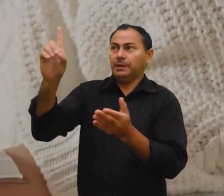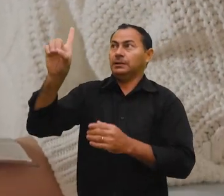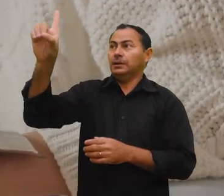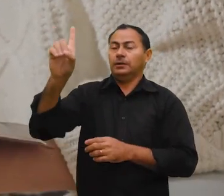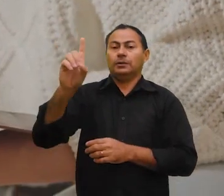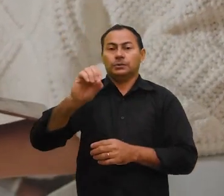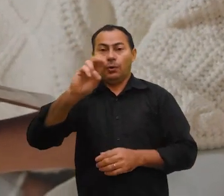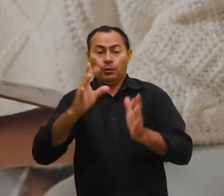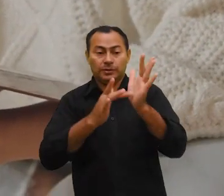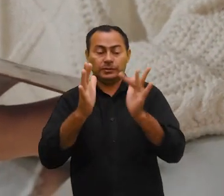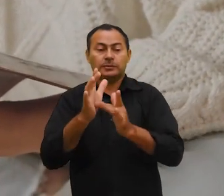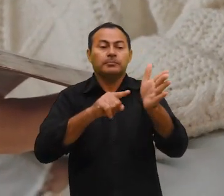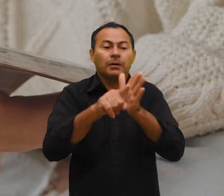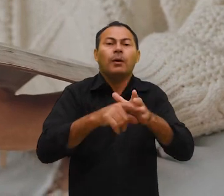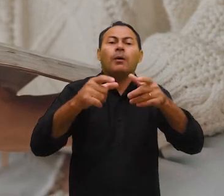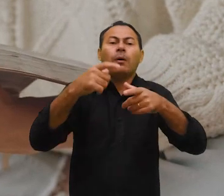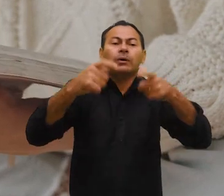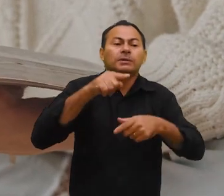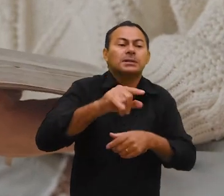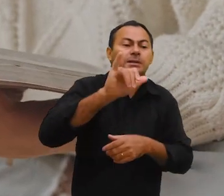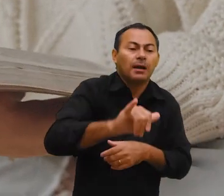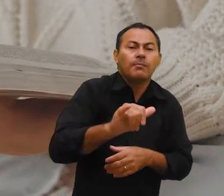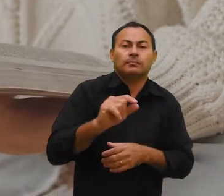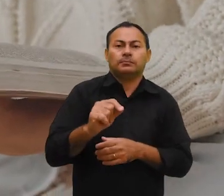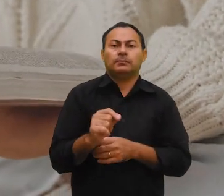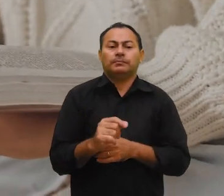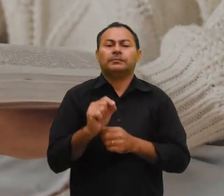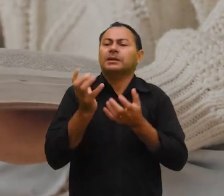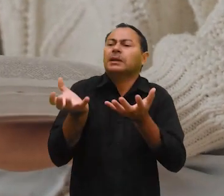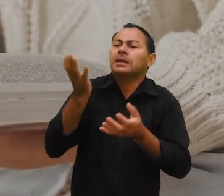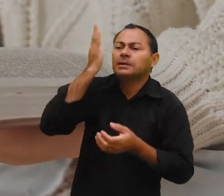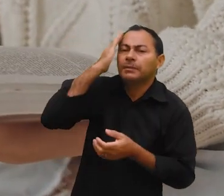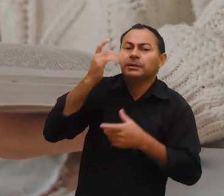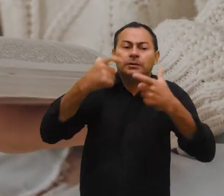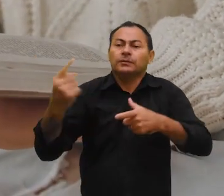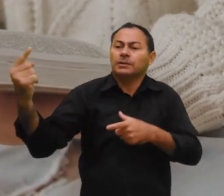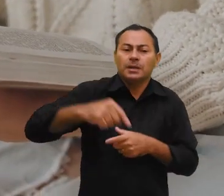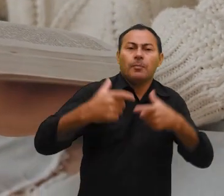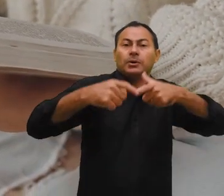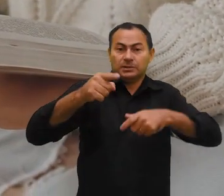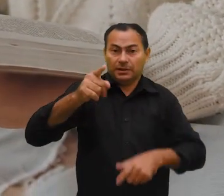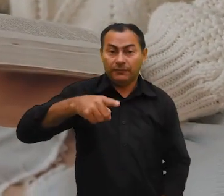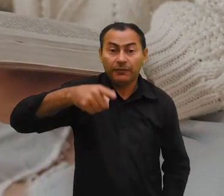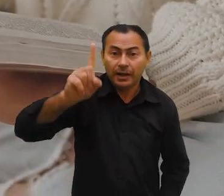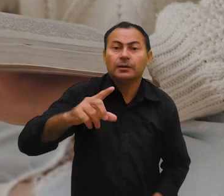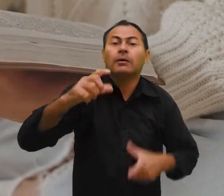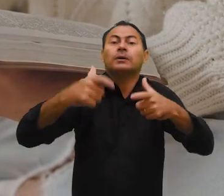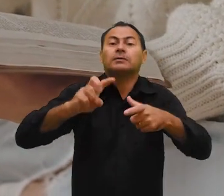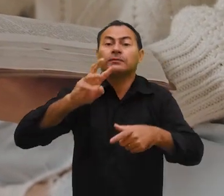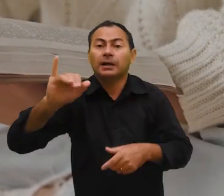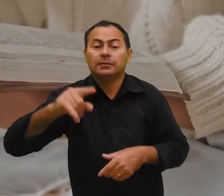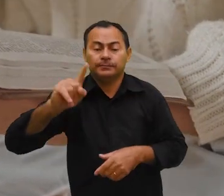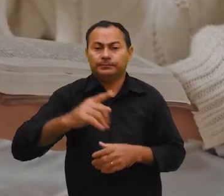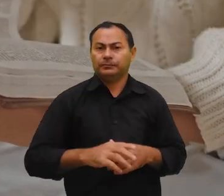Bíblia, quando Deus ou Jesus perguntam onde você está, quem lhe fez saber, de onde você vem, ou para onde está indo,